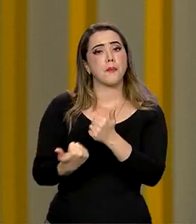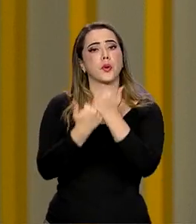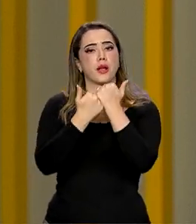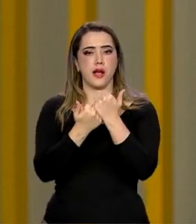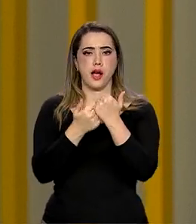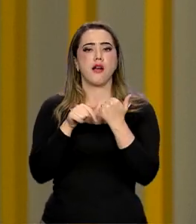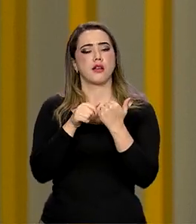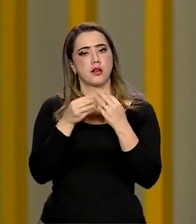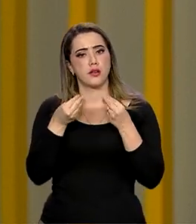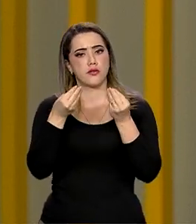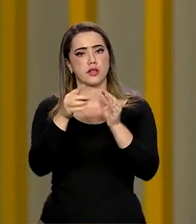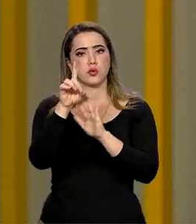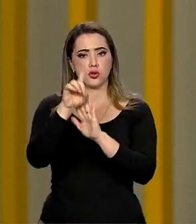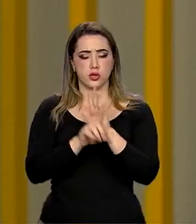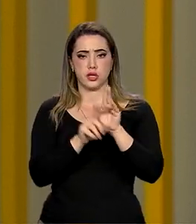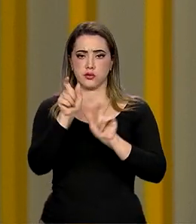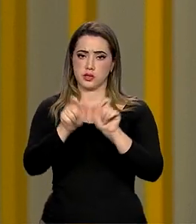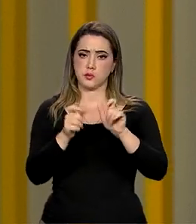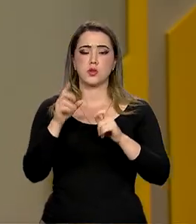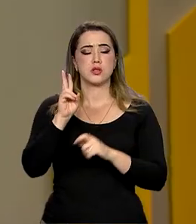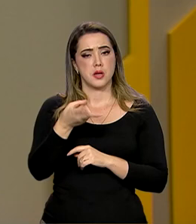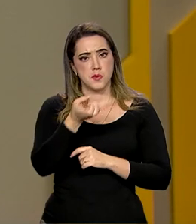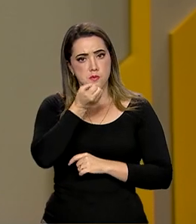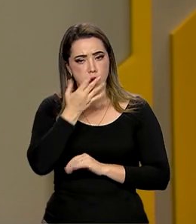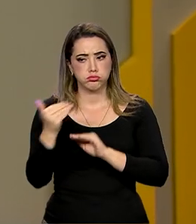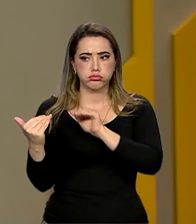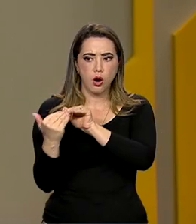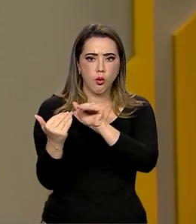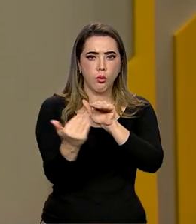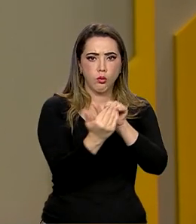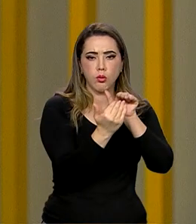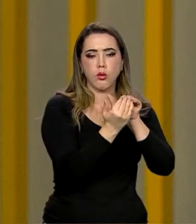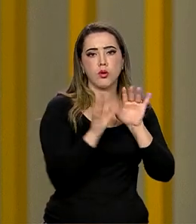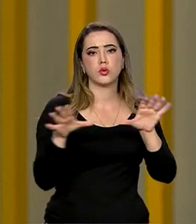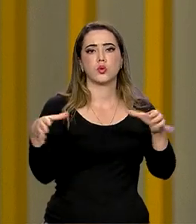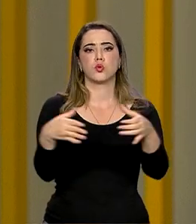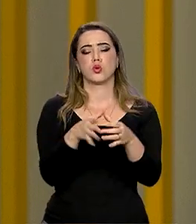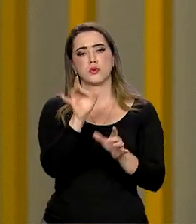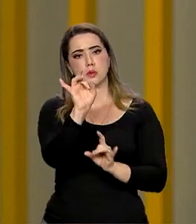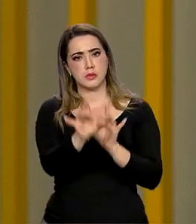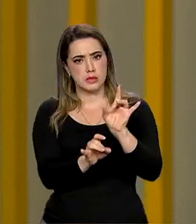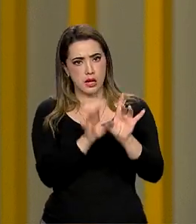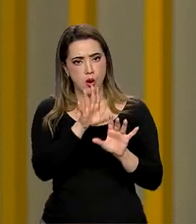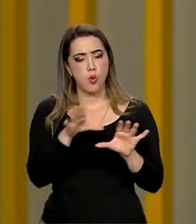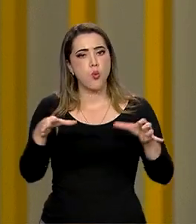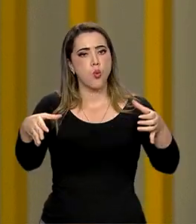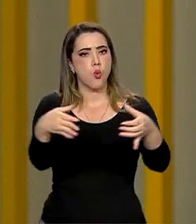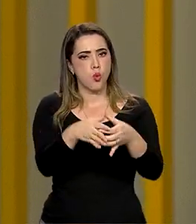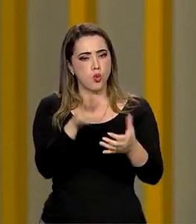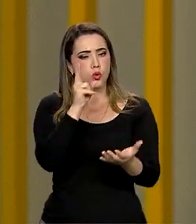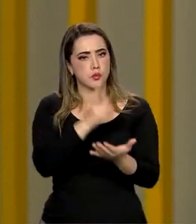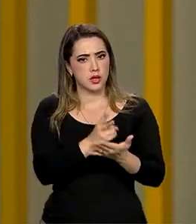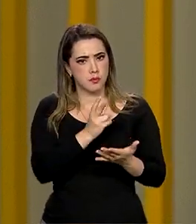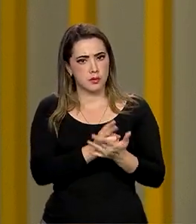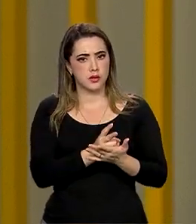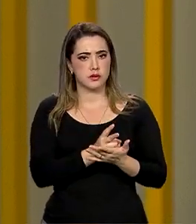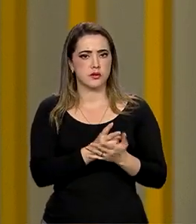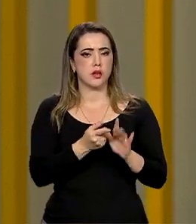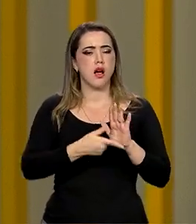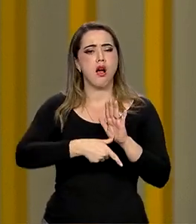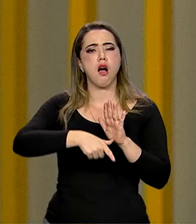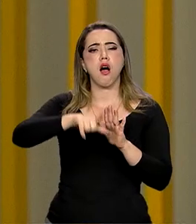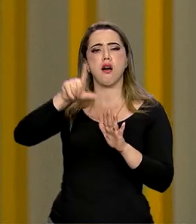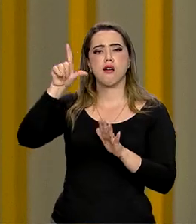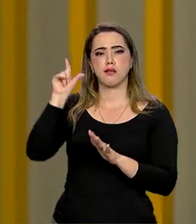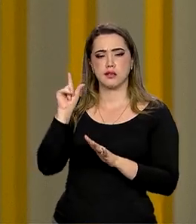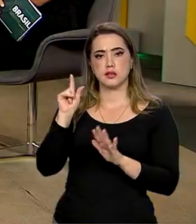o direito do brasileiro, eles sempre reagem bem. É uma categoria muito especial, uma categoria que, muito antes de